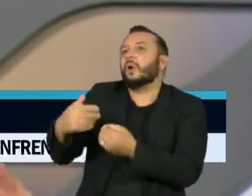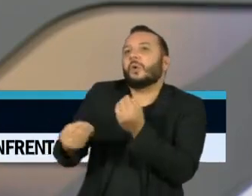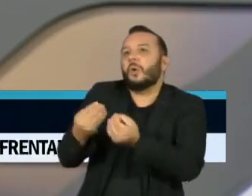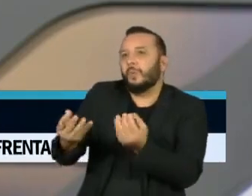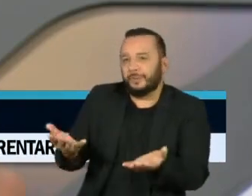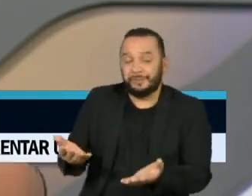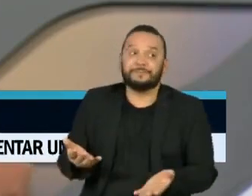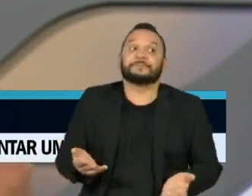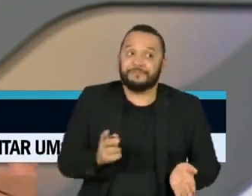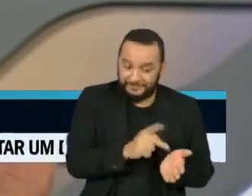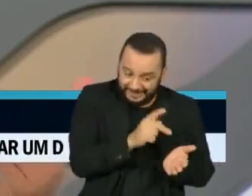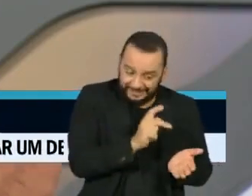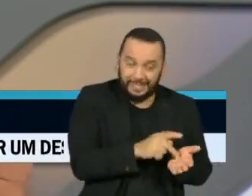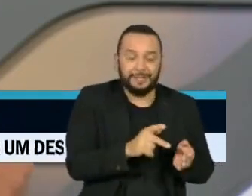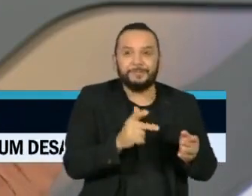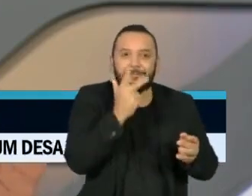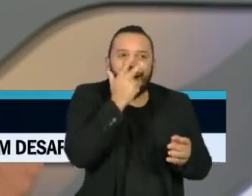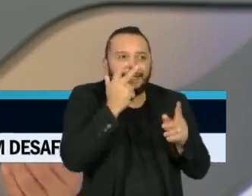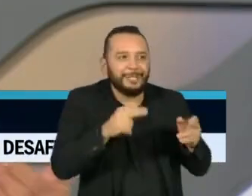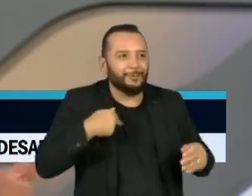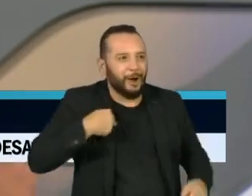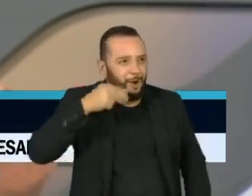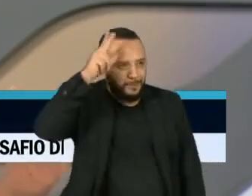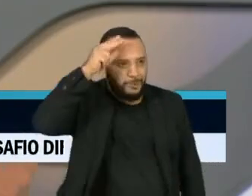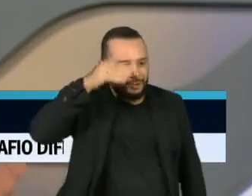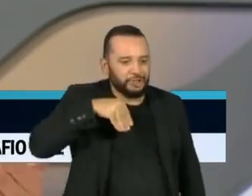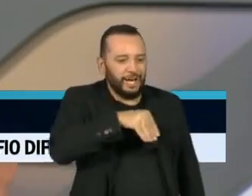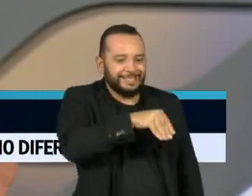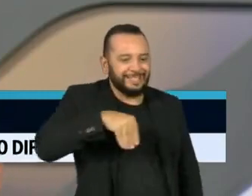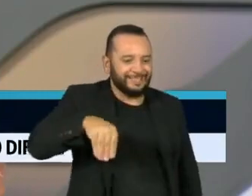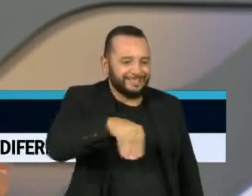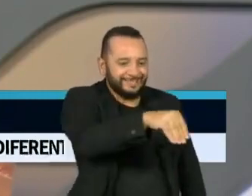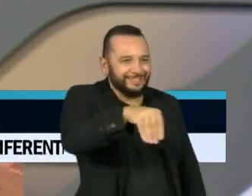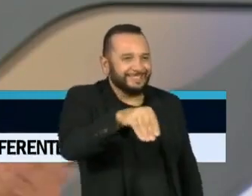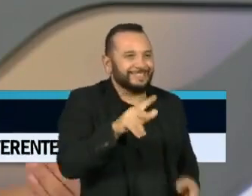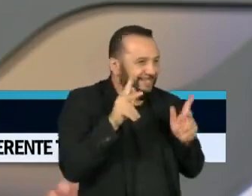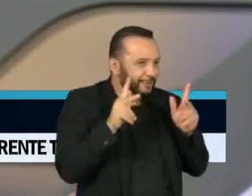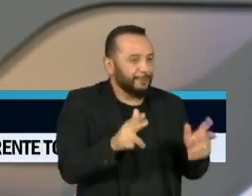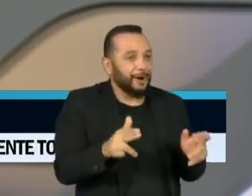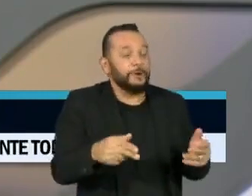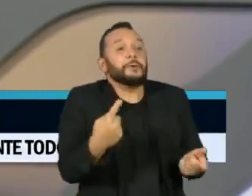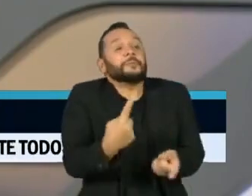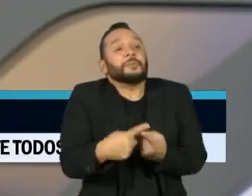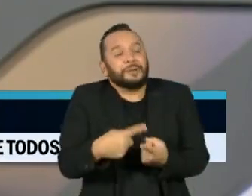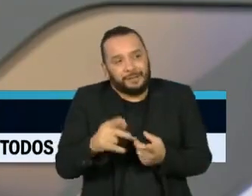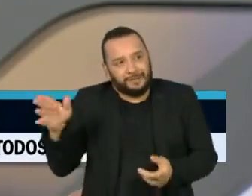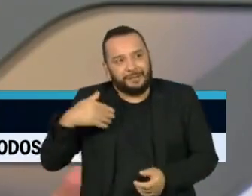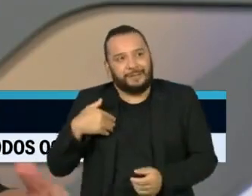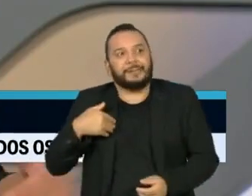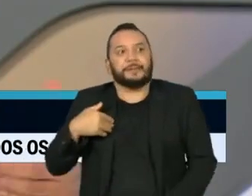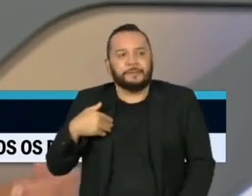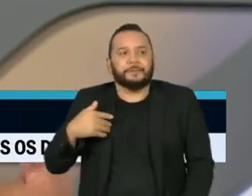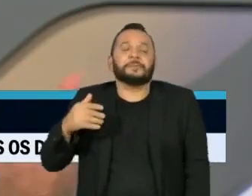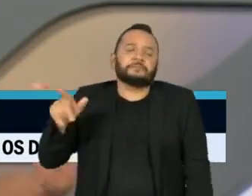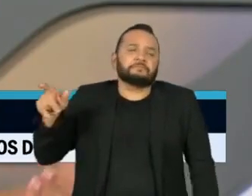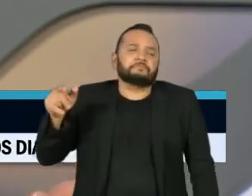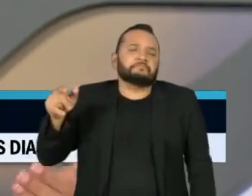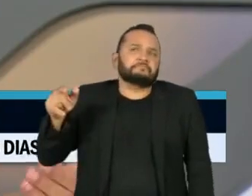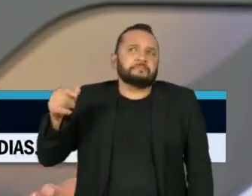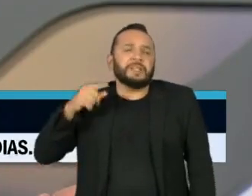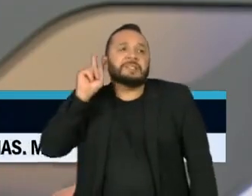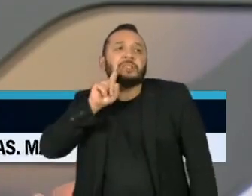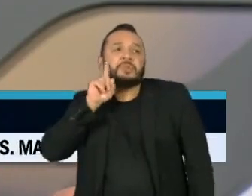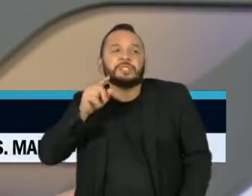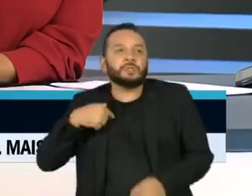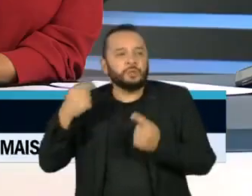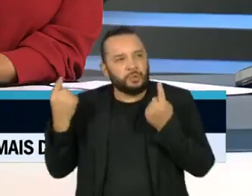anos, a gente está vendo o acirramento e a disputa dos Estados Unidos com o governo Maduro, numa tentativa